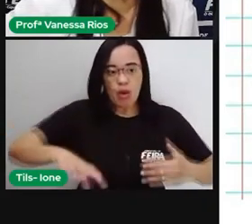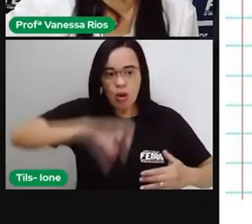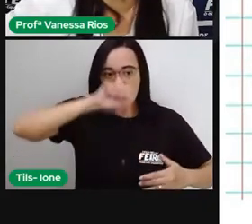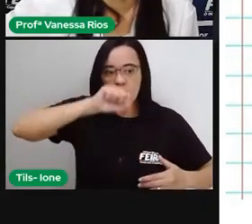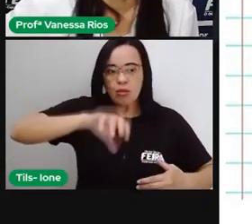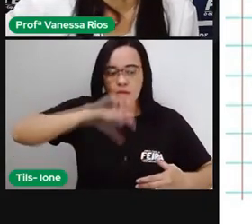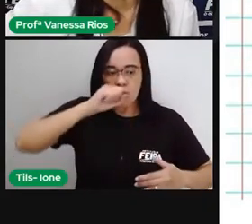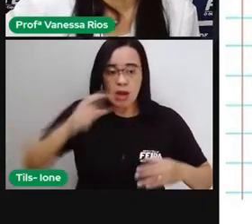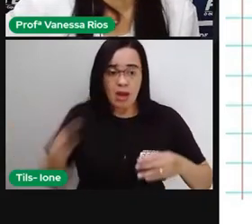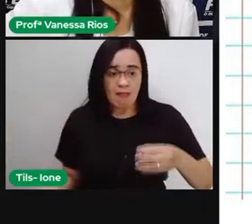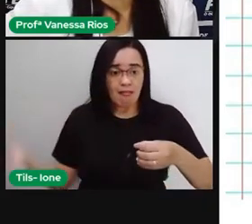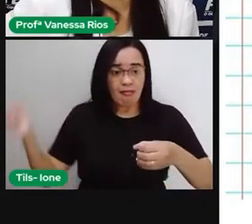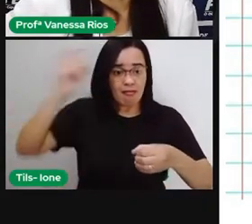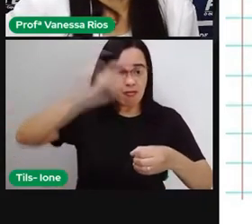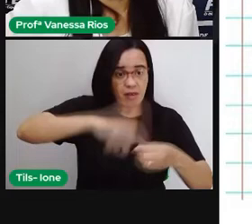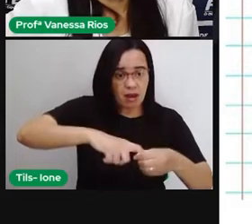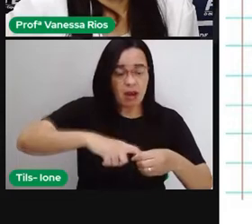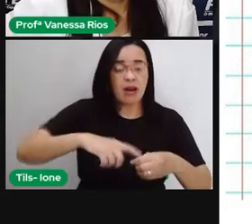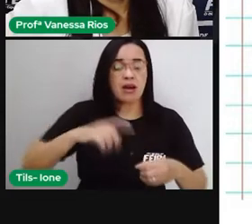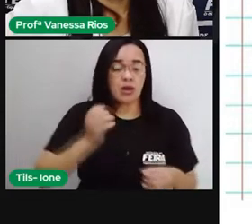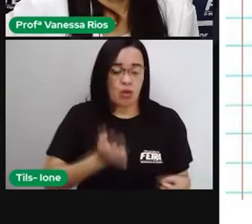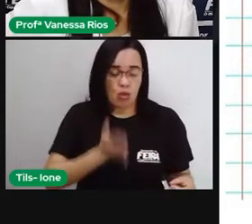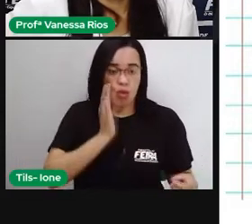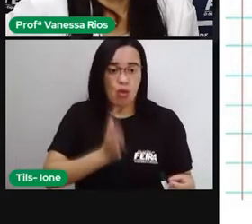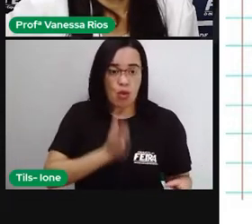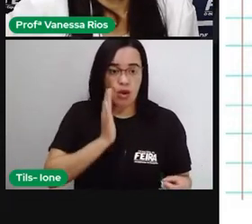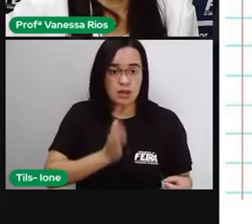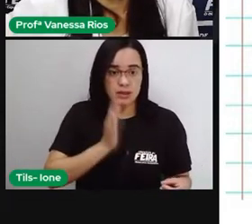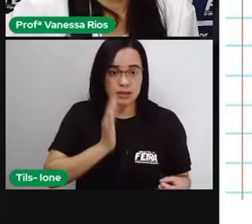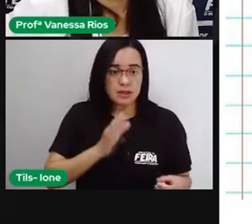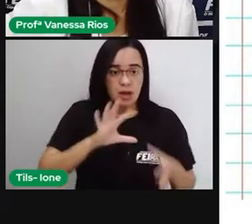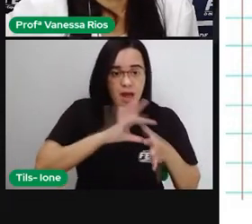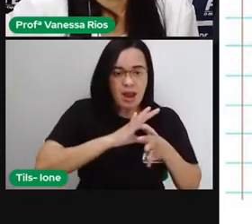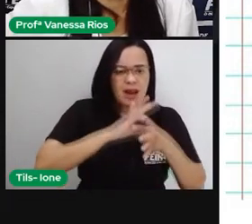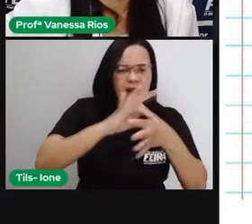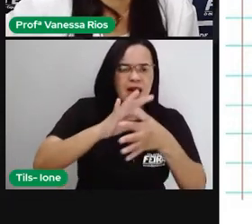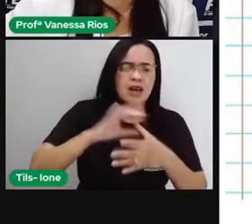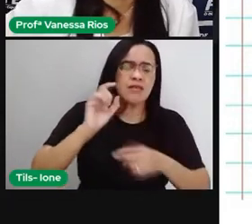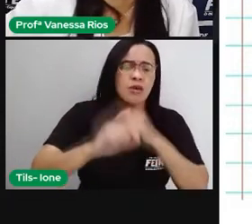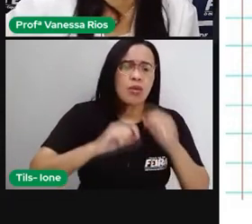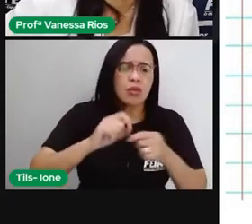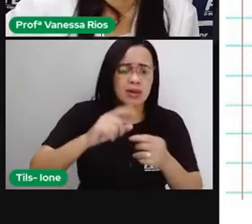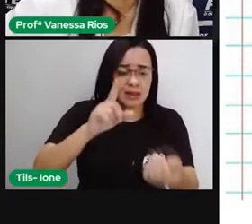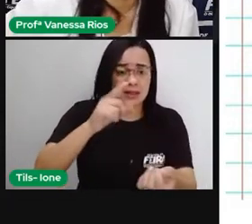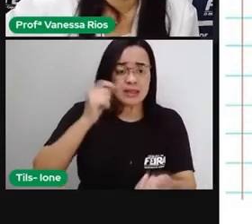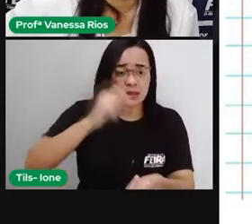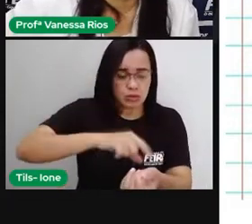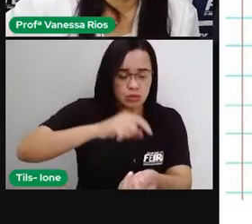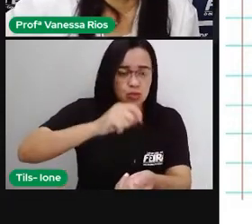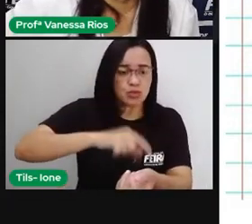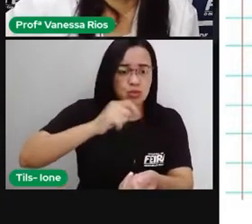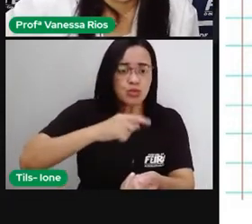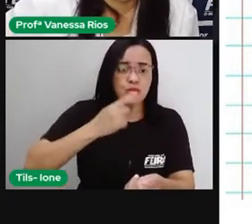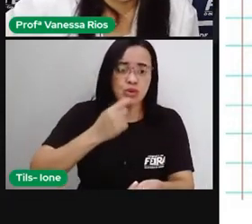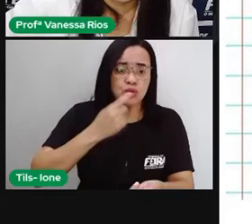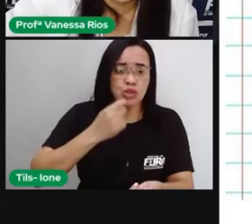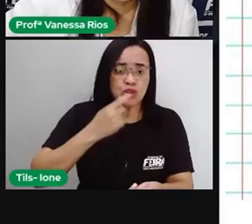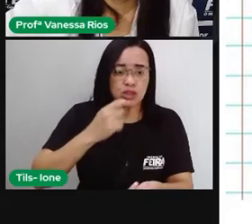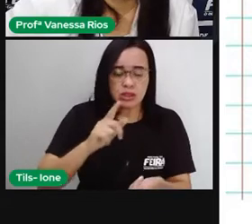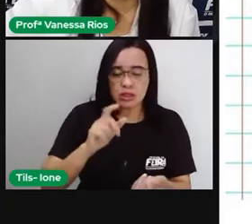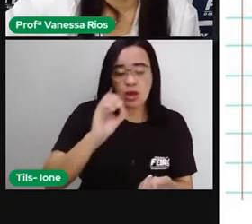levando o sangue com oxigênio, né? E o coração devolvendo aí o sangue com gás